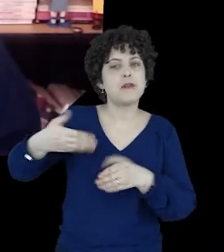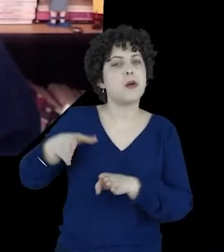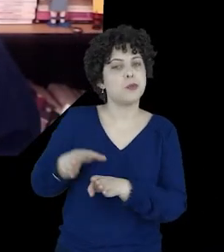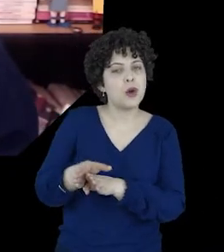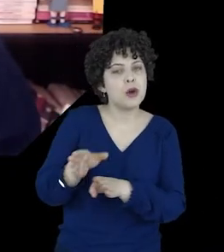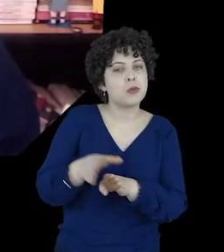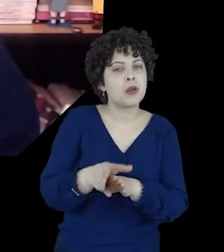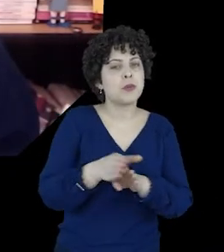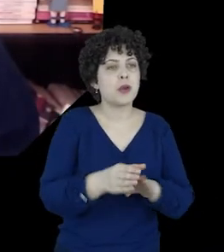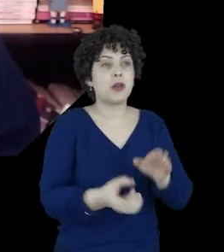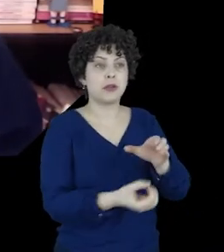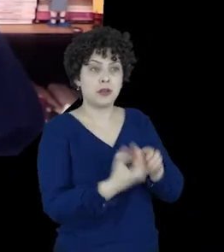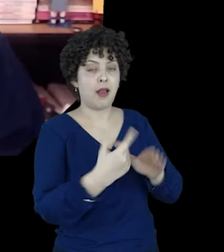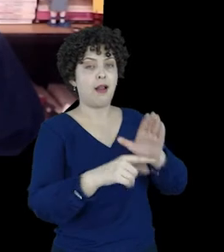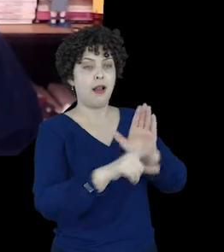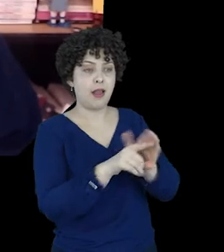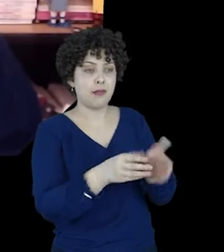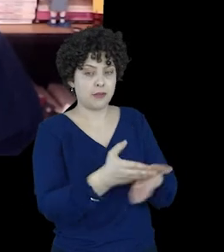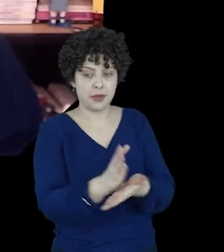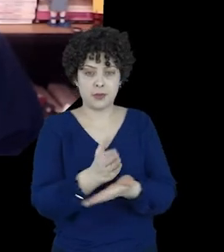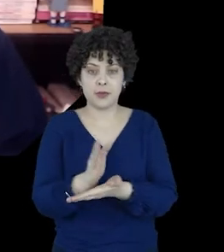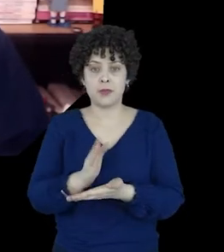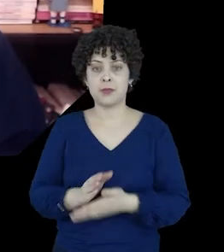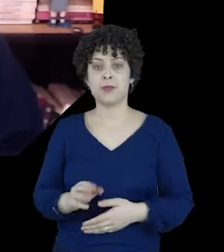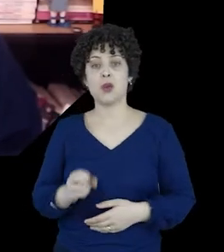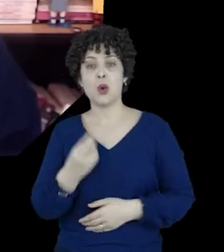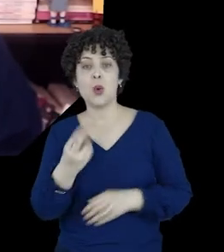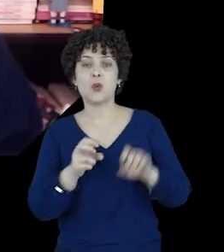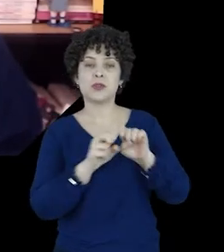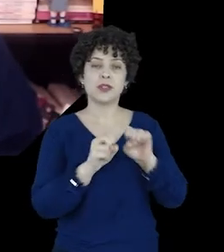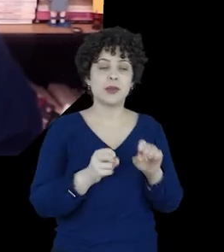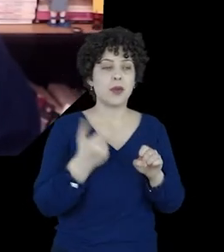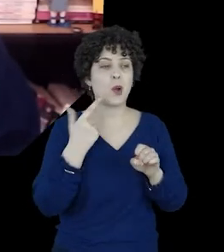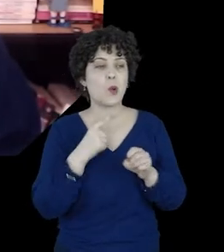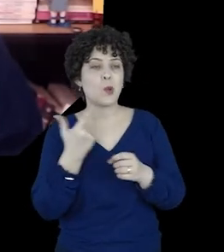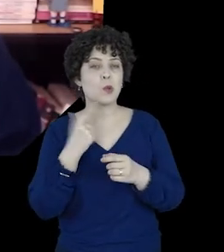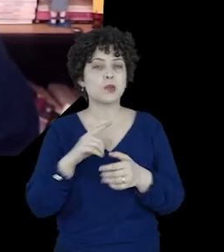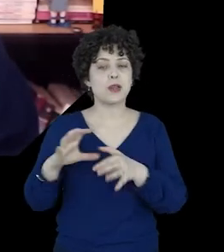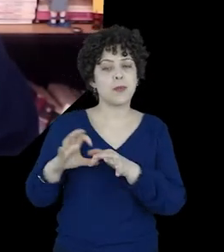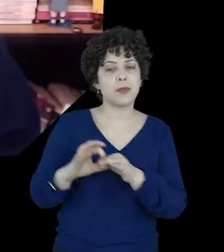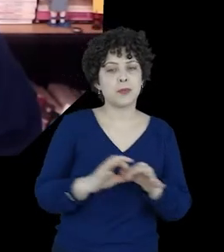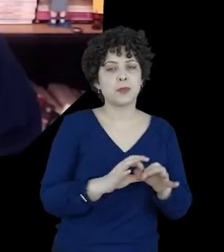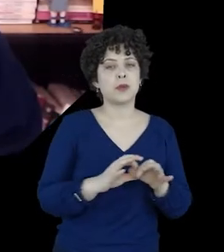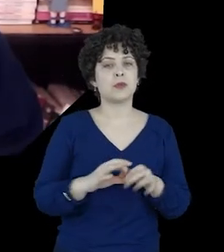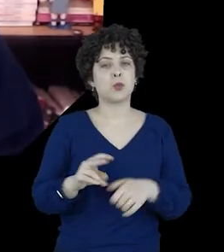tempo a implementação dessa lei, ou, ao menos, de um sistema de proteção integral.